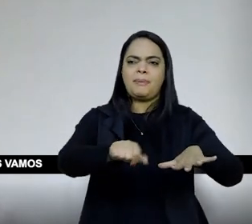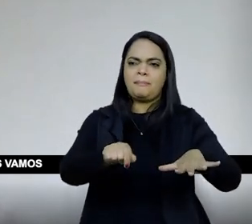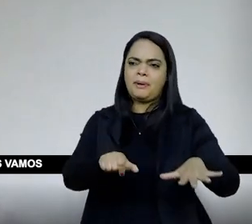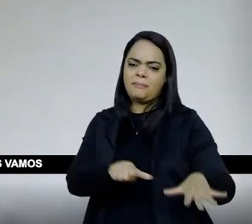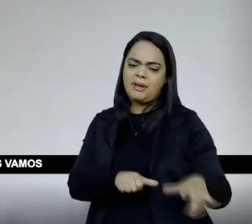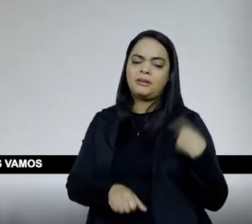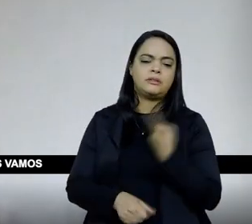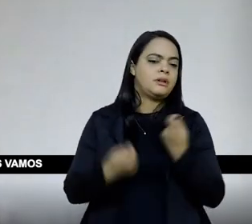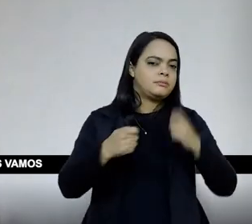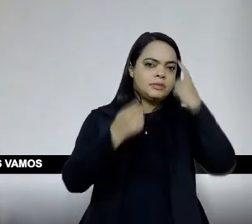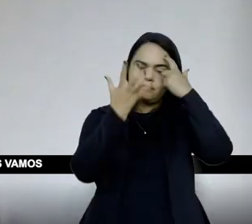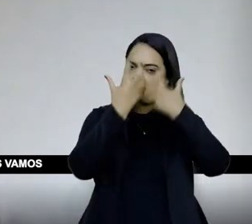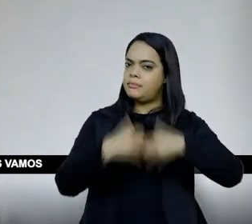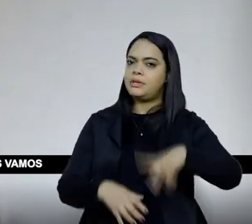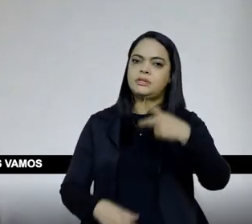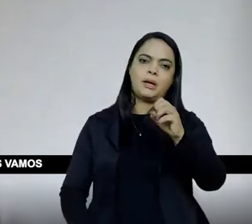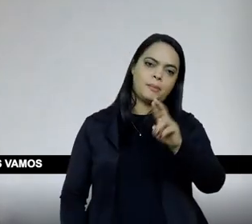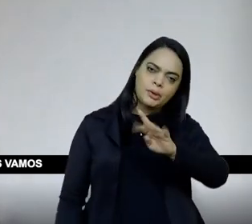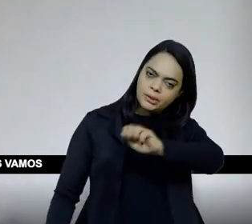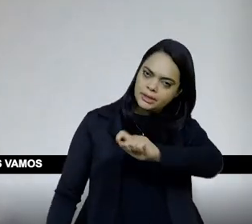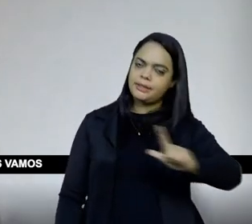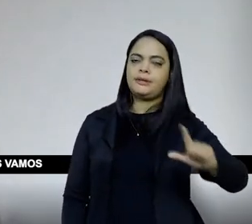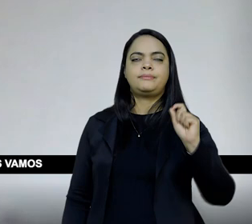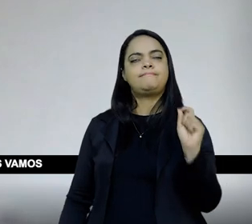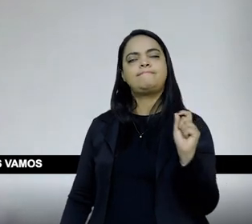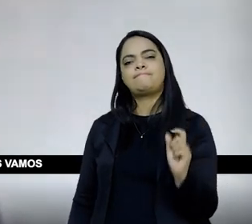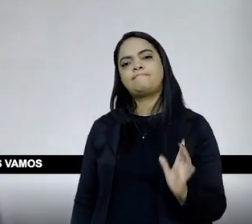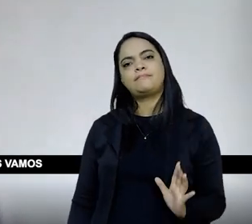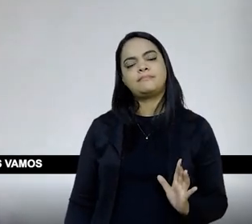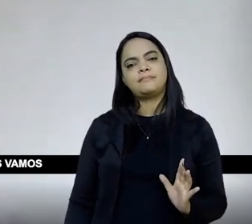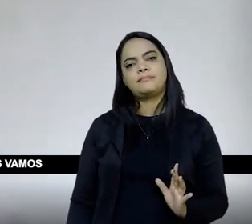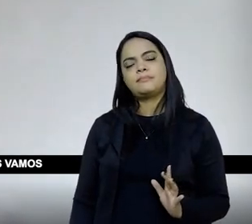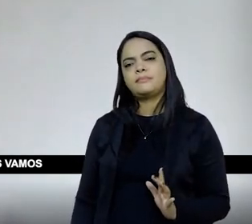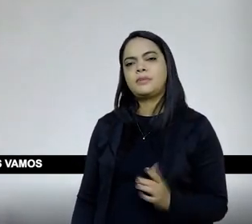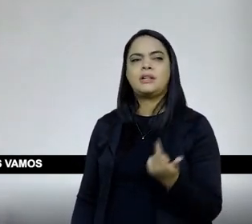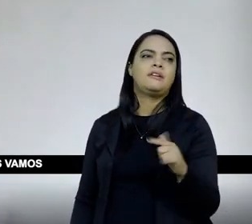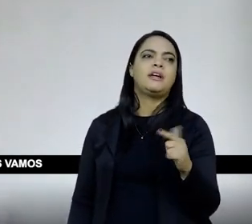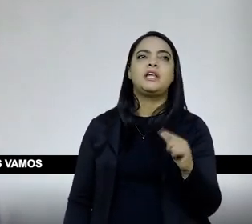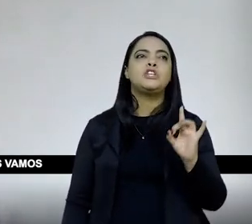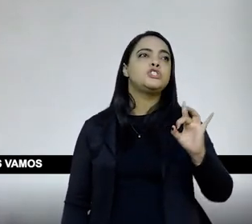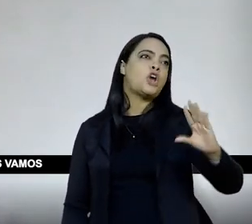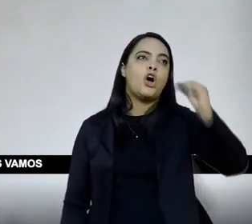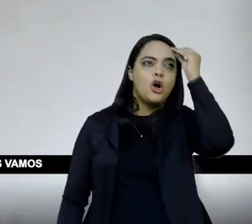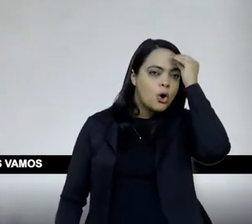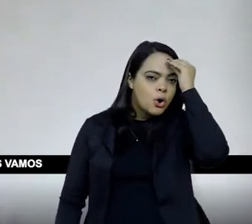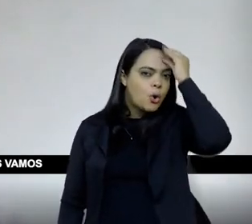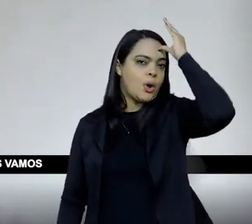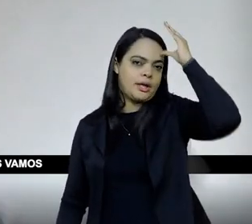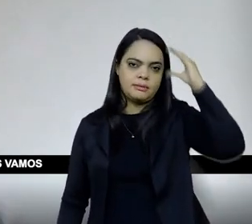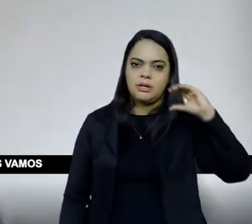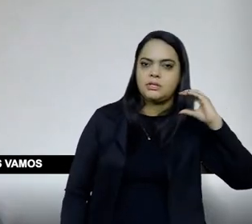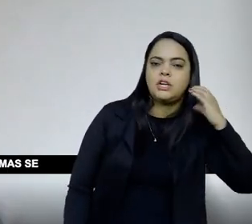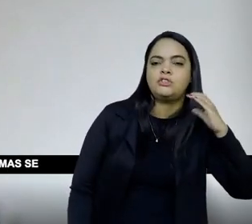portal é que não será com mais conhecimento científico, mais racionalidade,